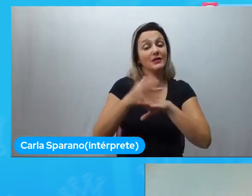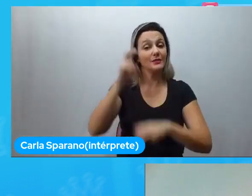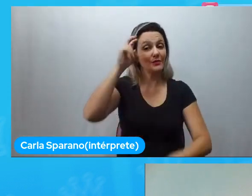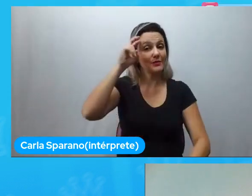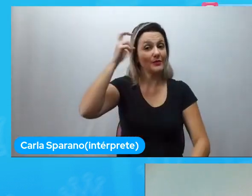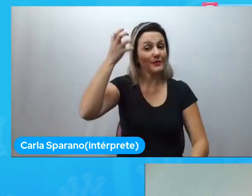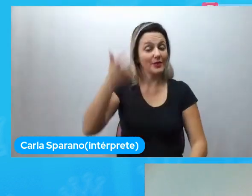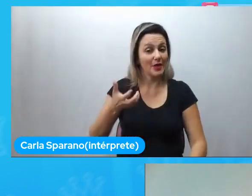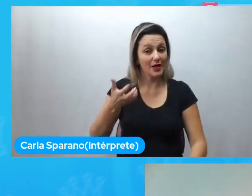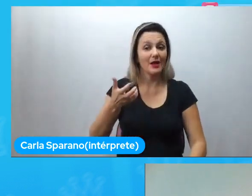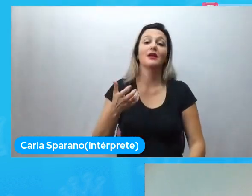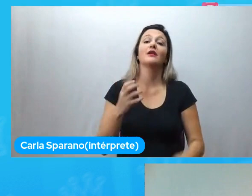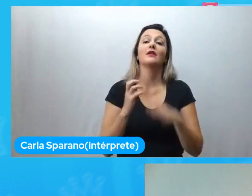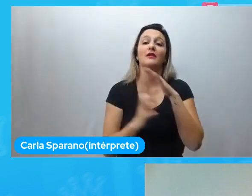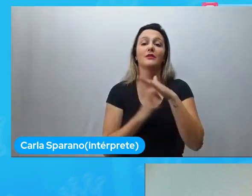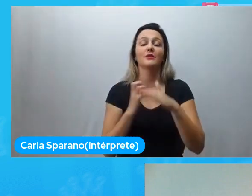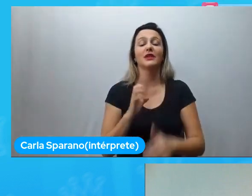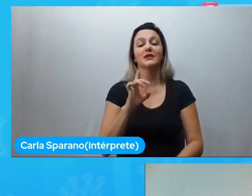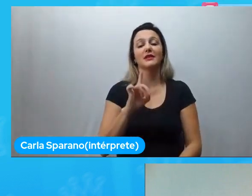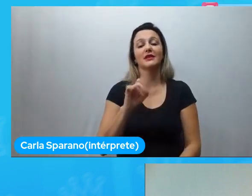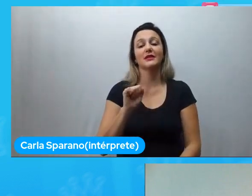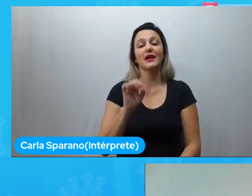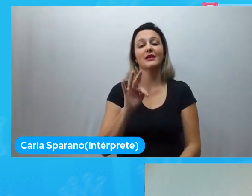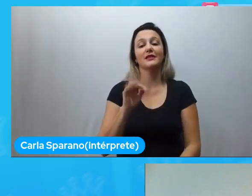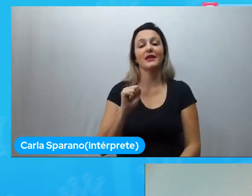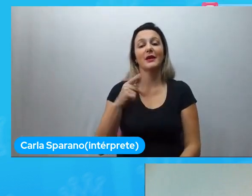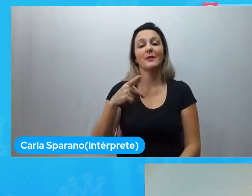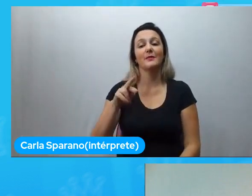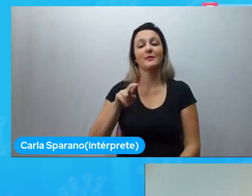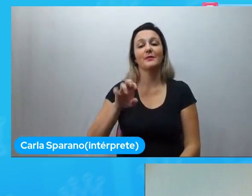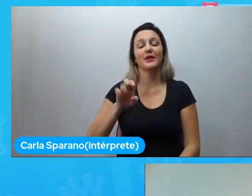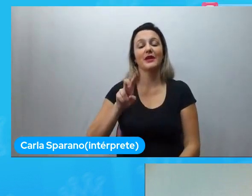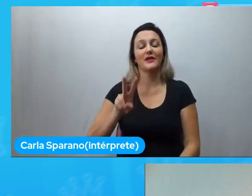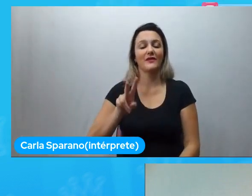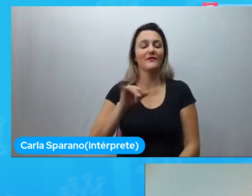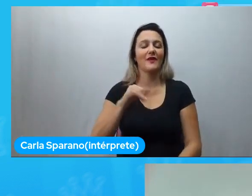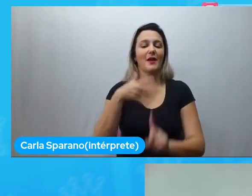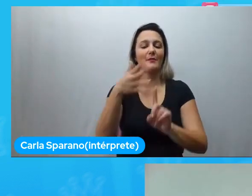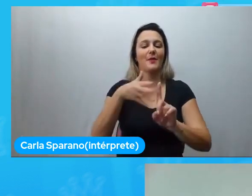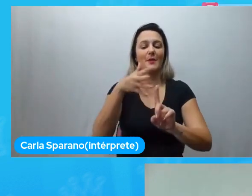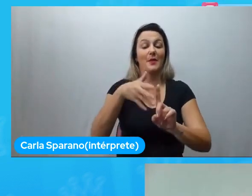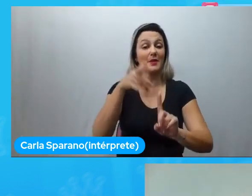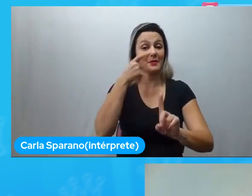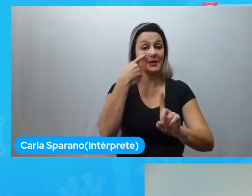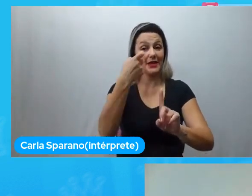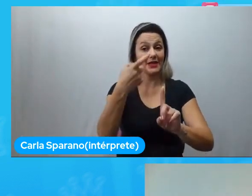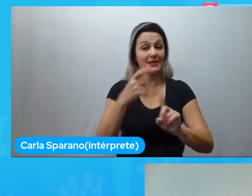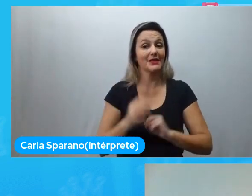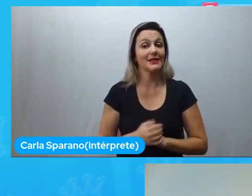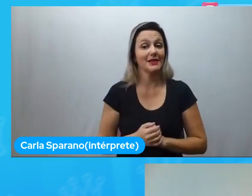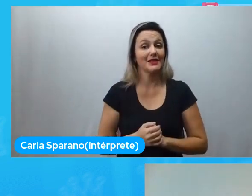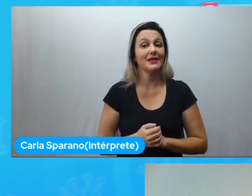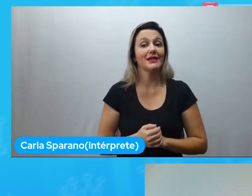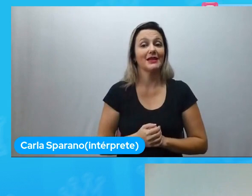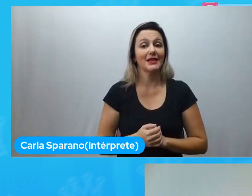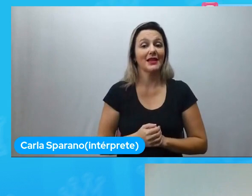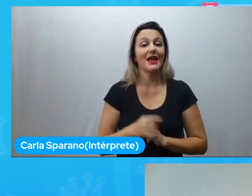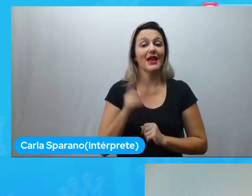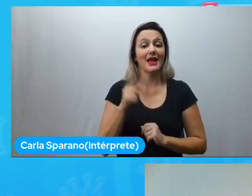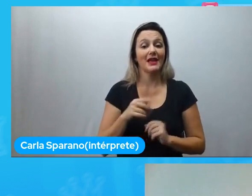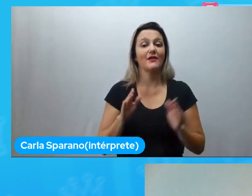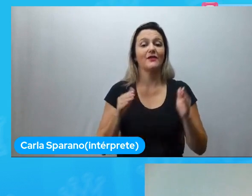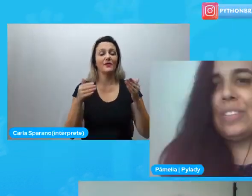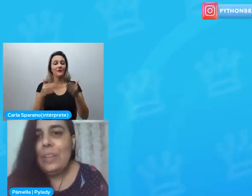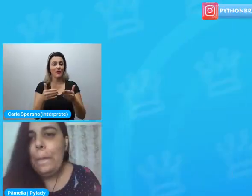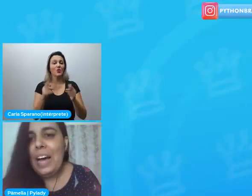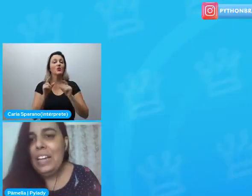Ela vai trazer para a gente uma palestra bem interessante. É o meu TTC em saúde. Como eu